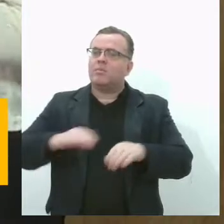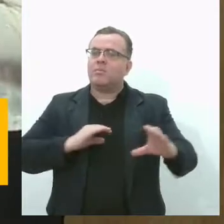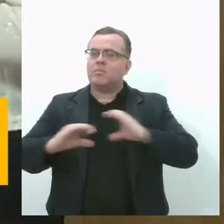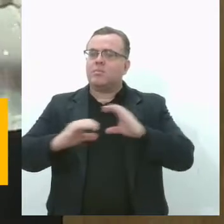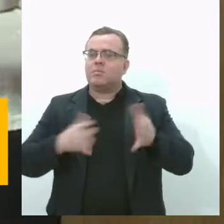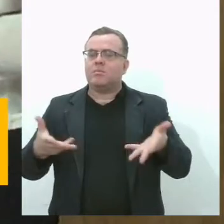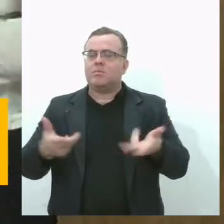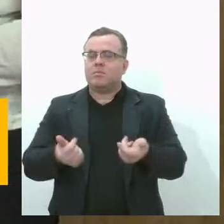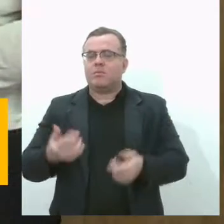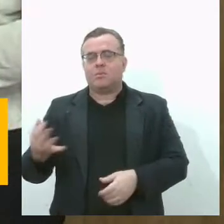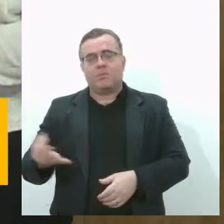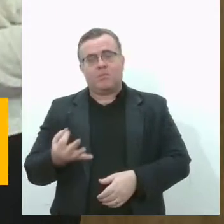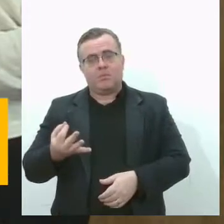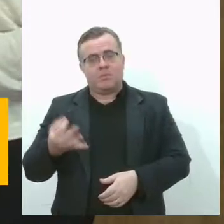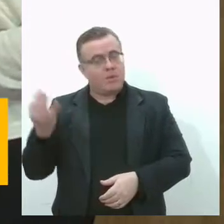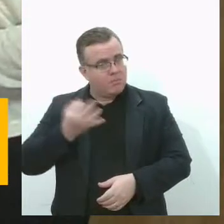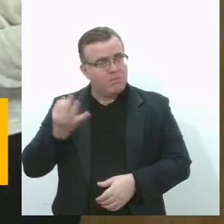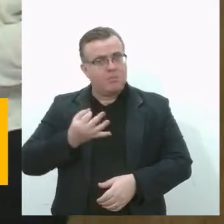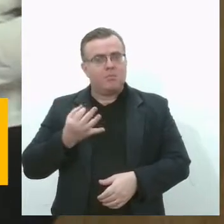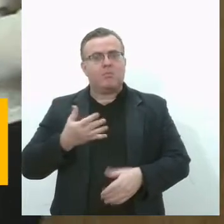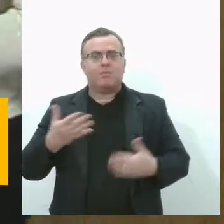relevância para a sociedade.